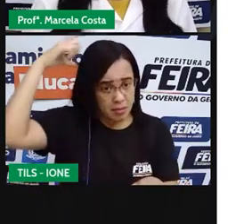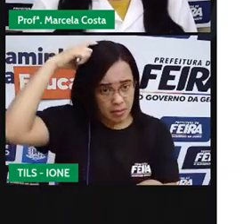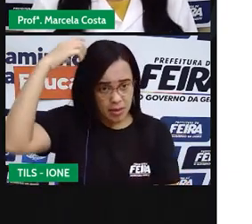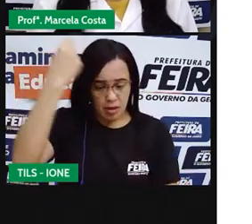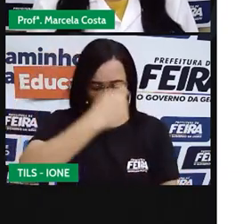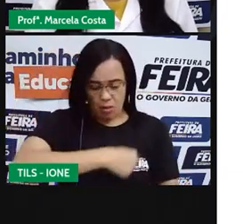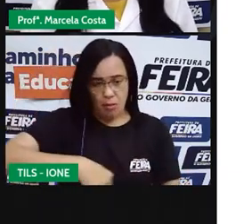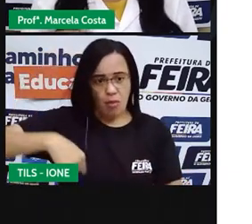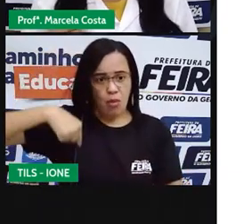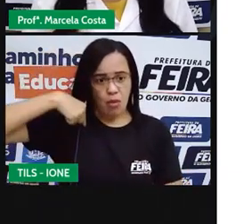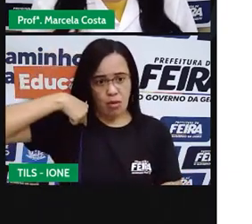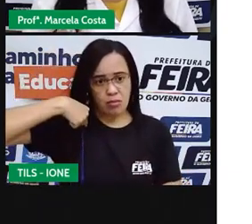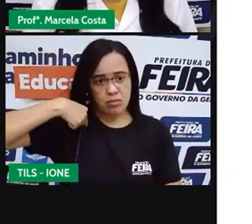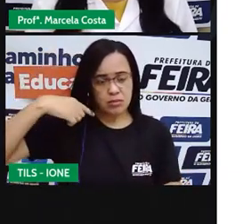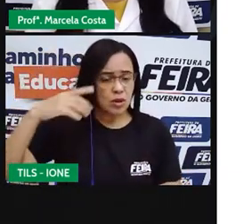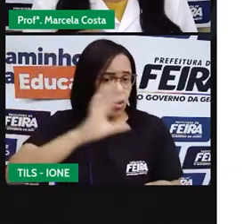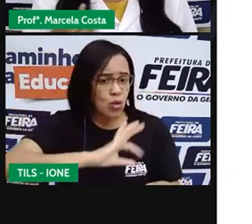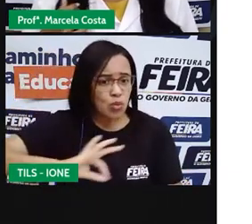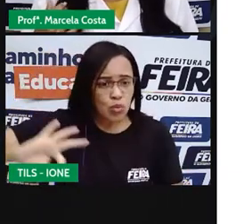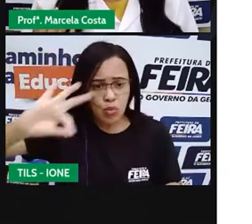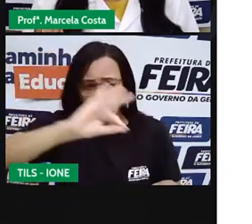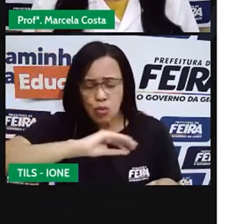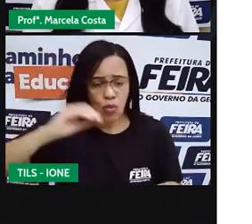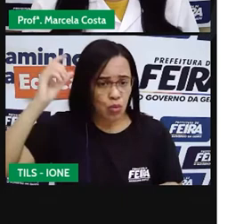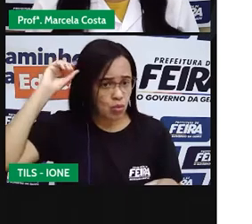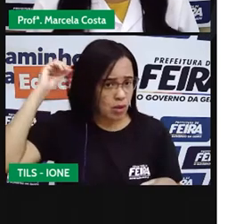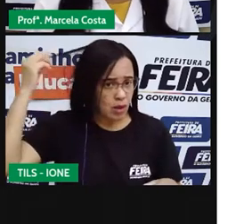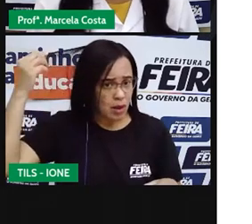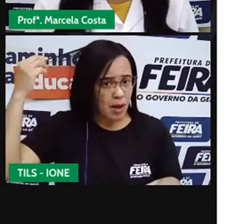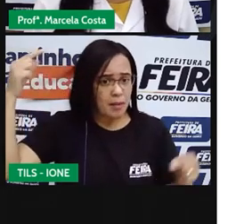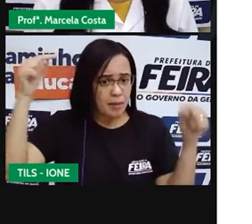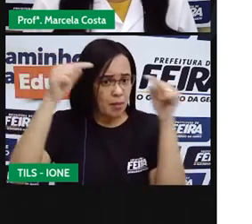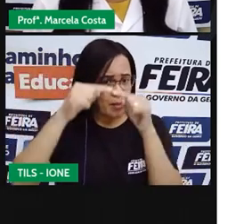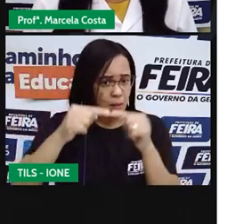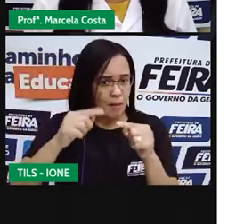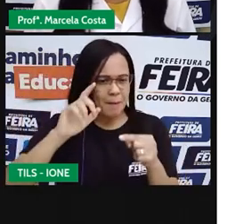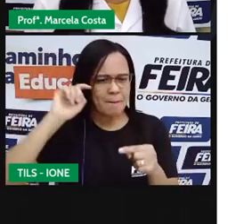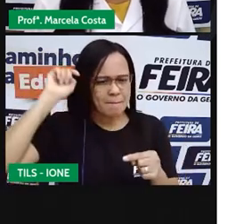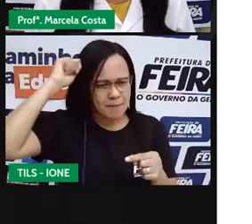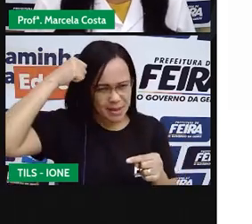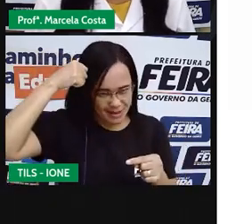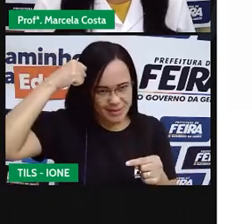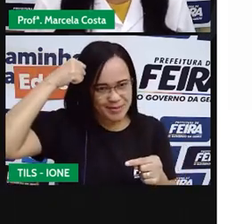Todos eles têm o cabelo de cor preta.